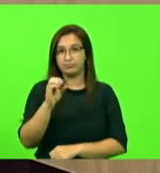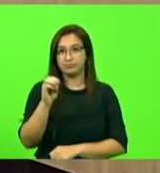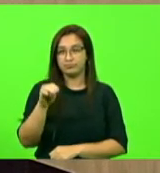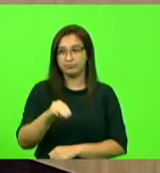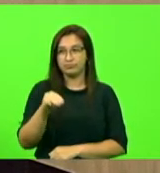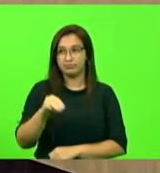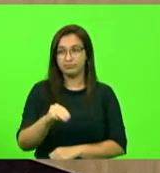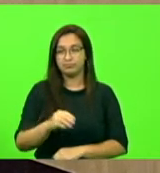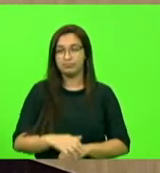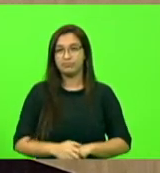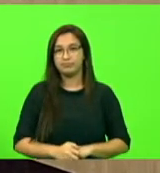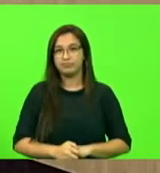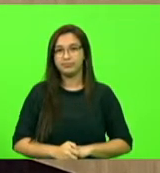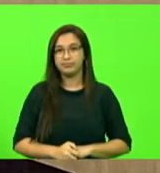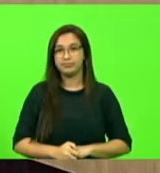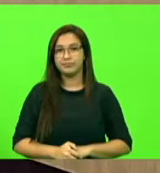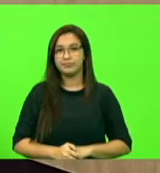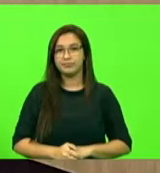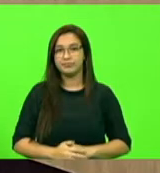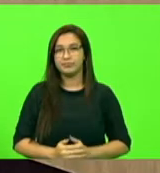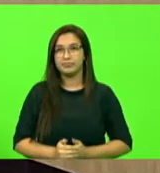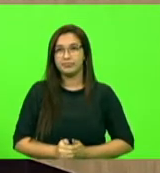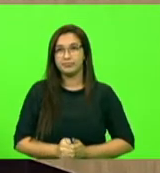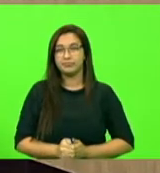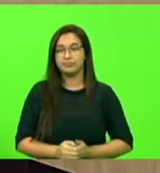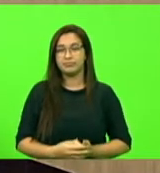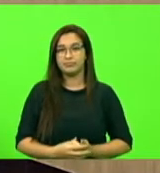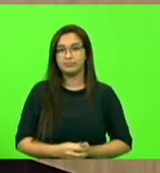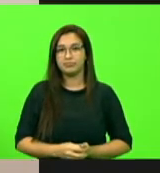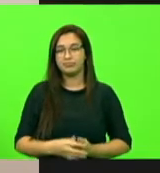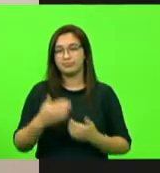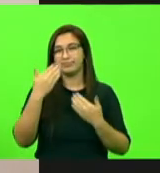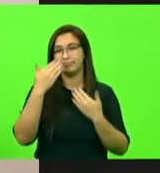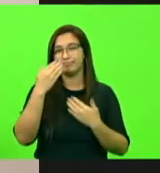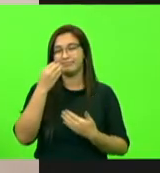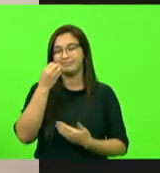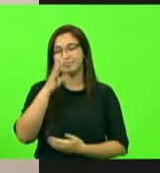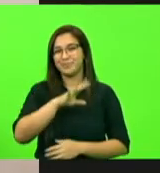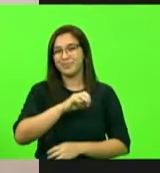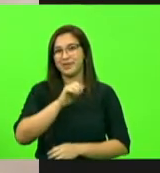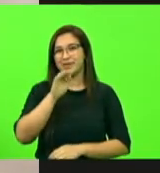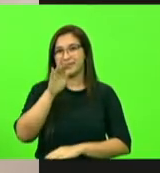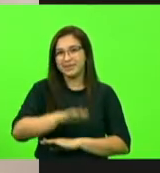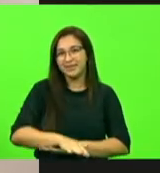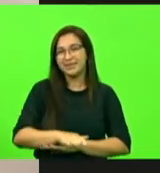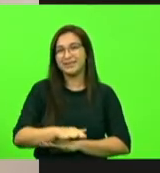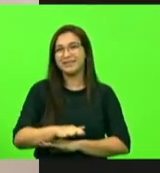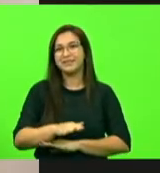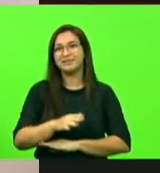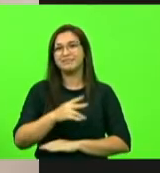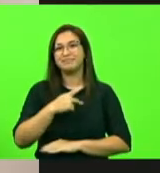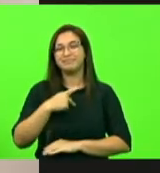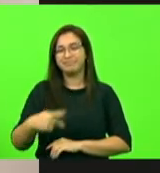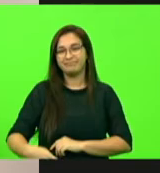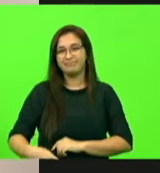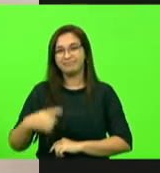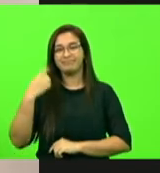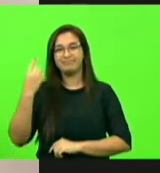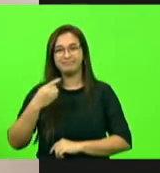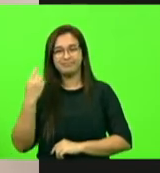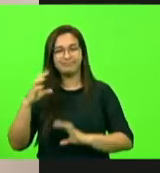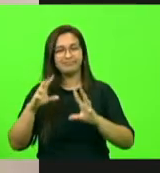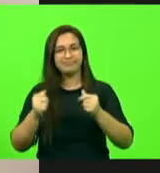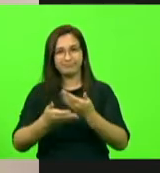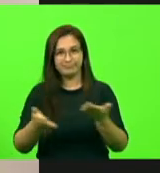Por favor. Muito boa tarde, presidente. Boa tarde, demais deputados. Eu estive